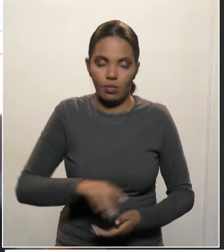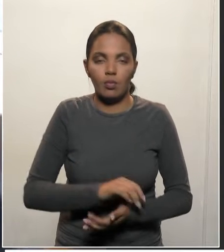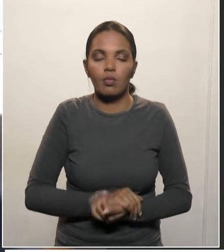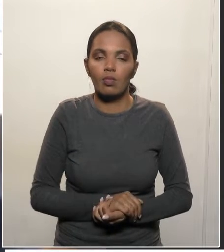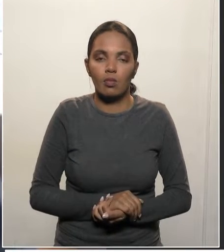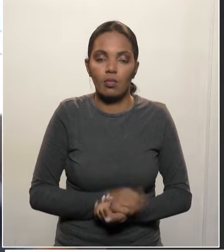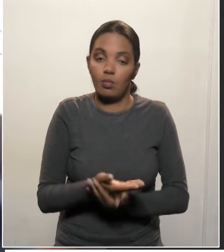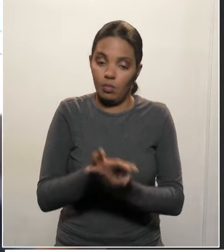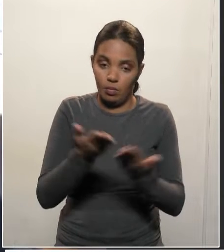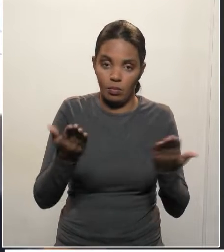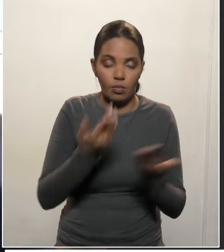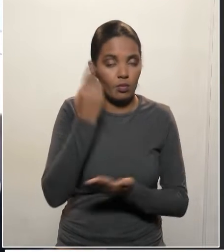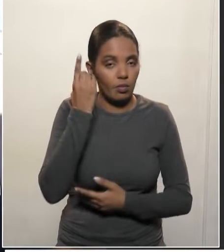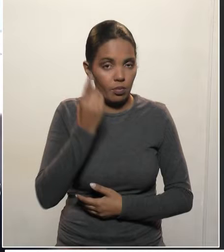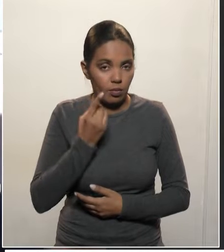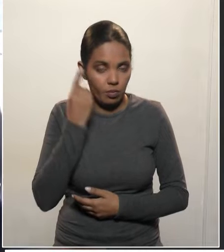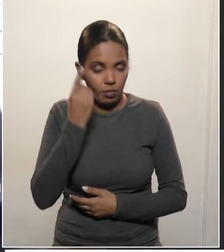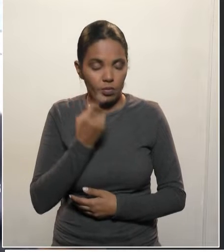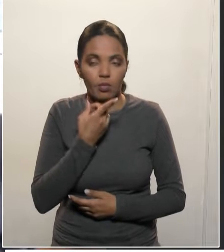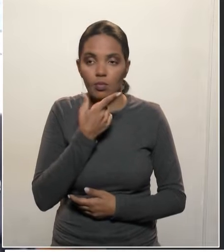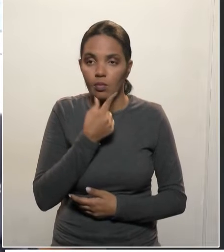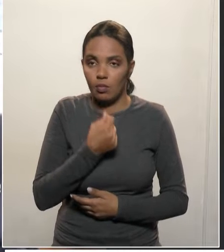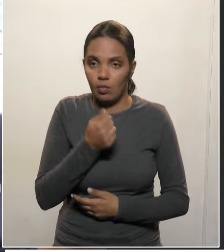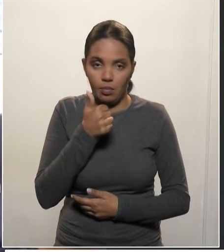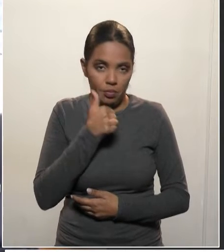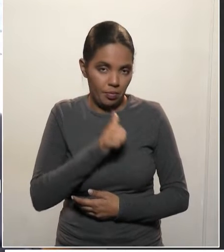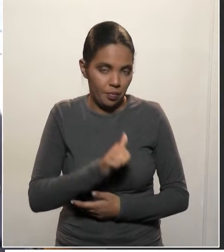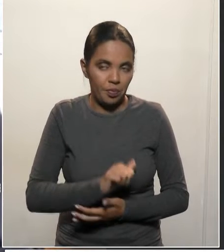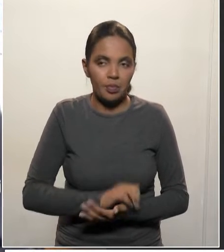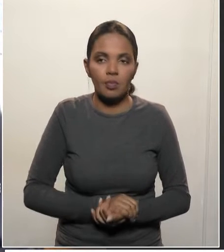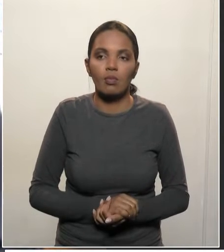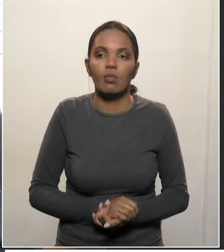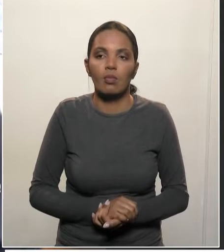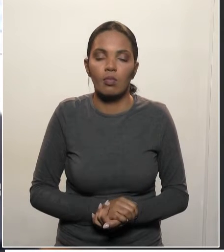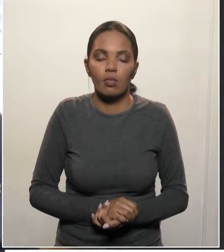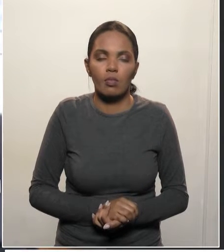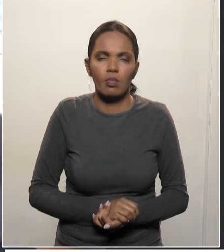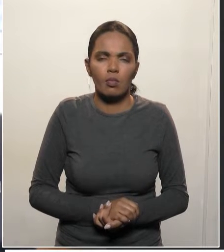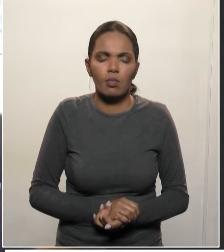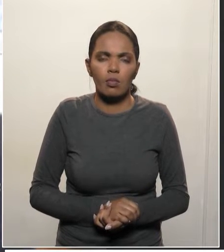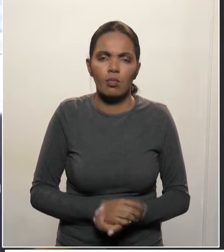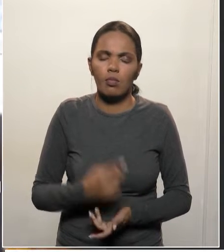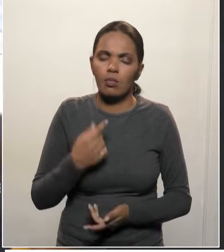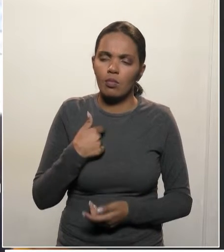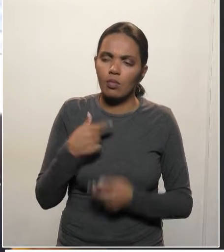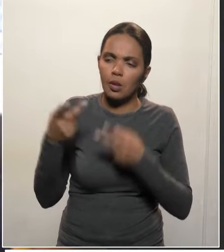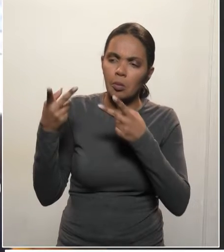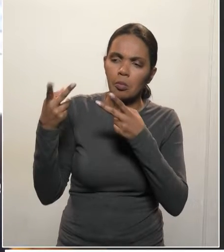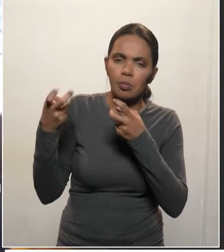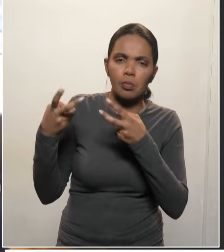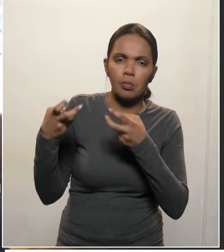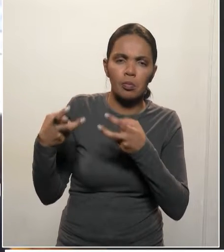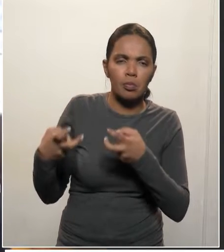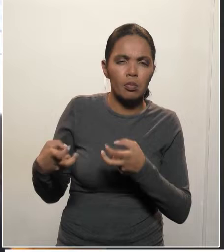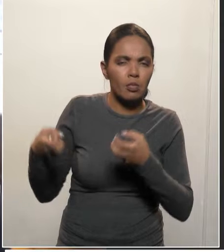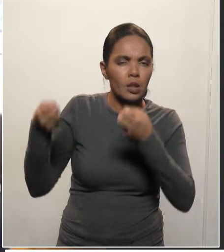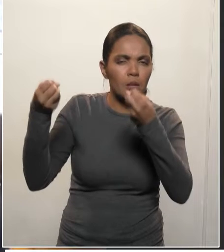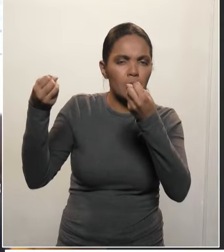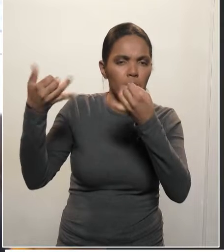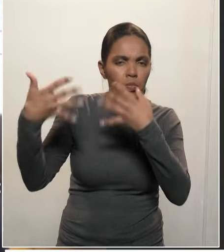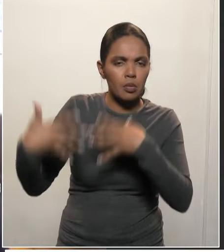senhoras deputadas, senhores deputados, eu ouvi com bastante atenção a fala